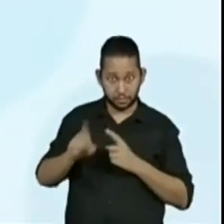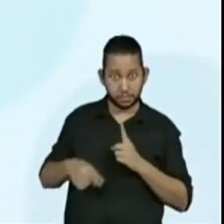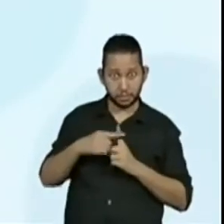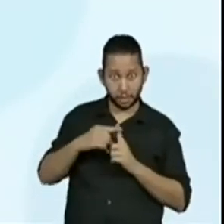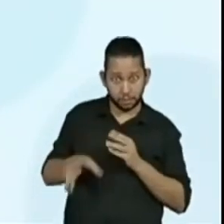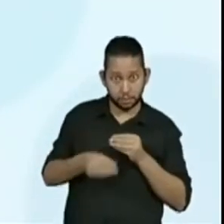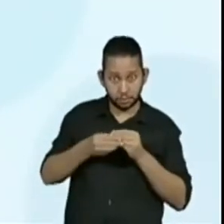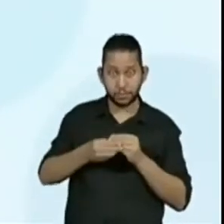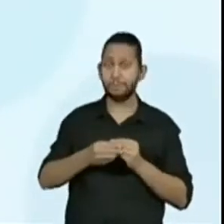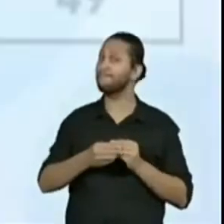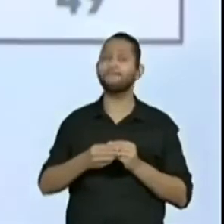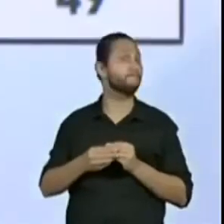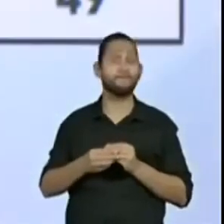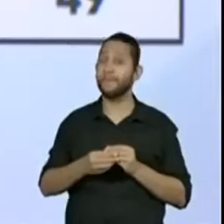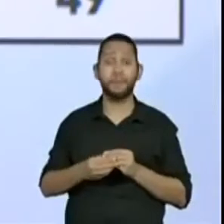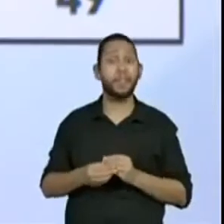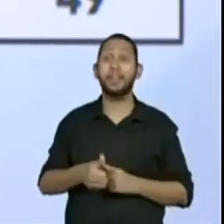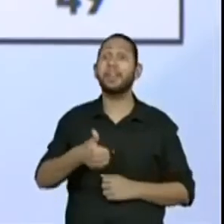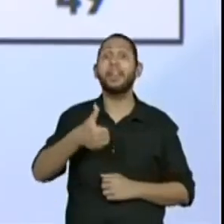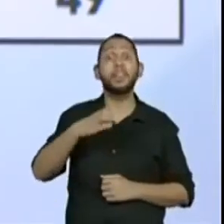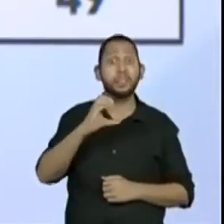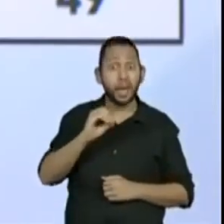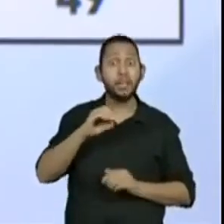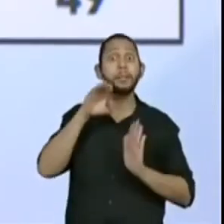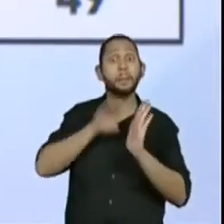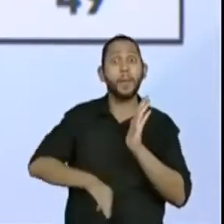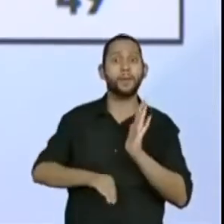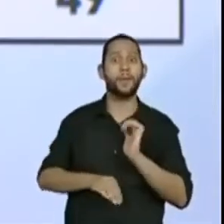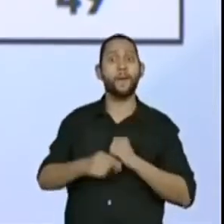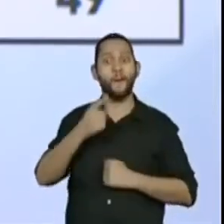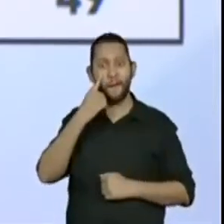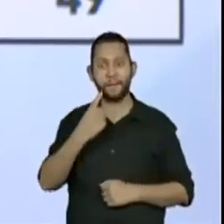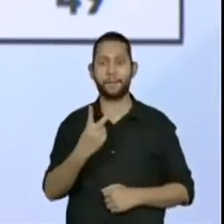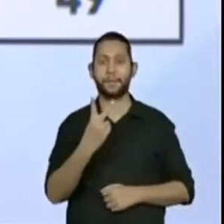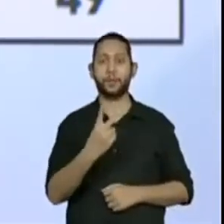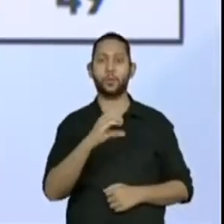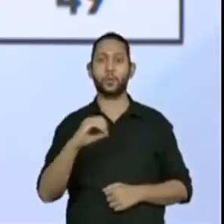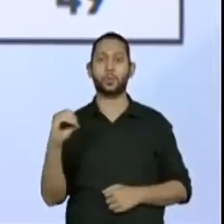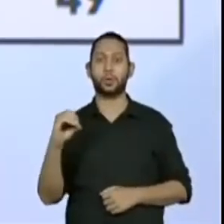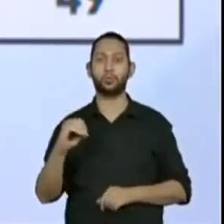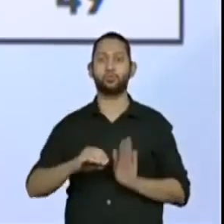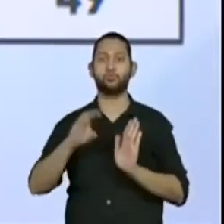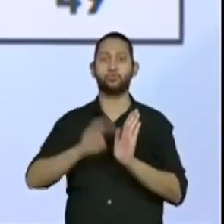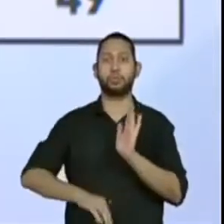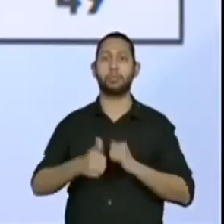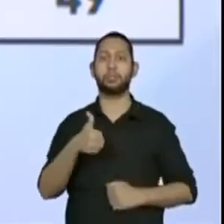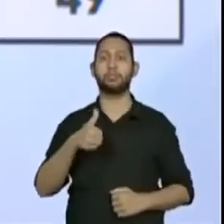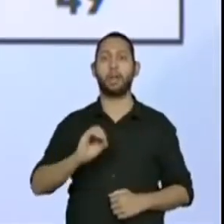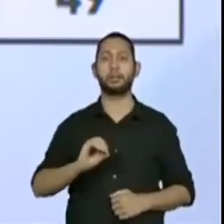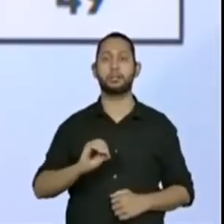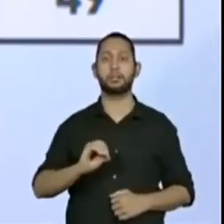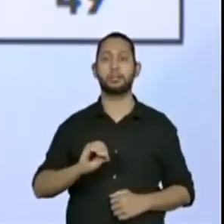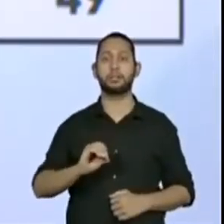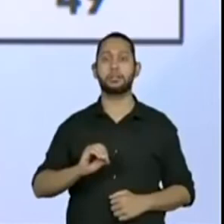aqui ó, depois de 200, já que desce, aqui seria o quê? 190.